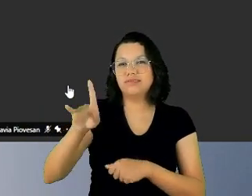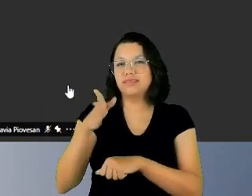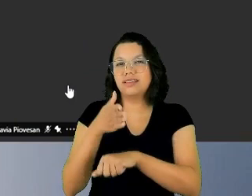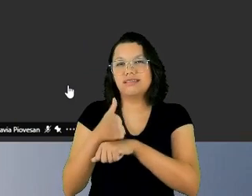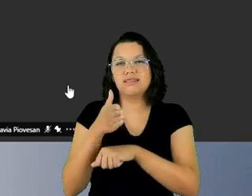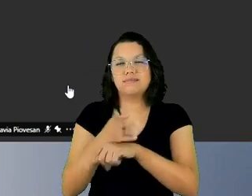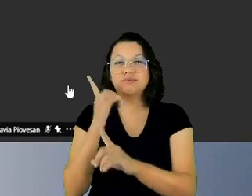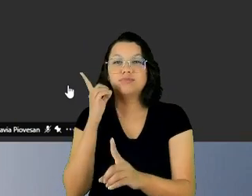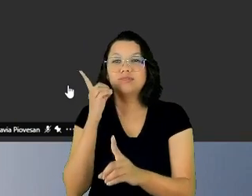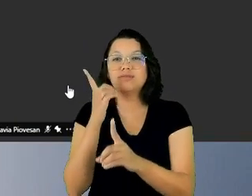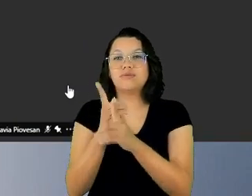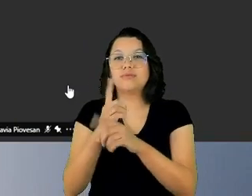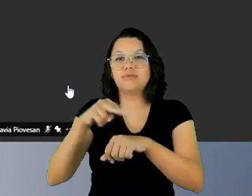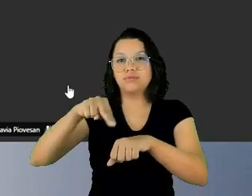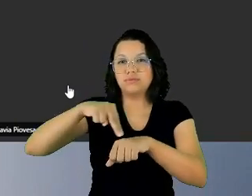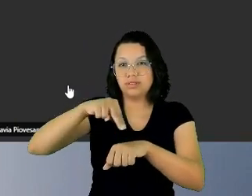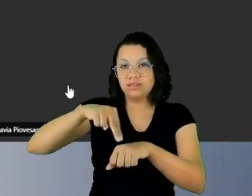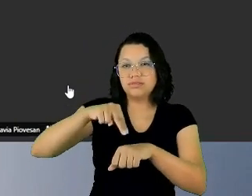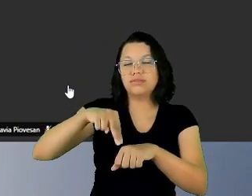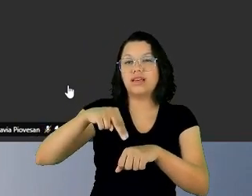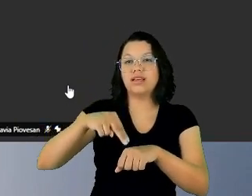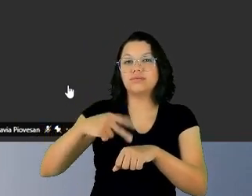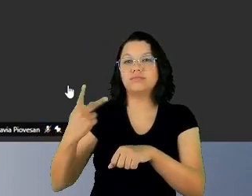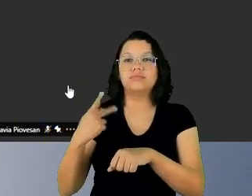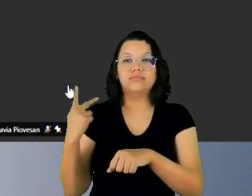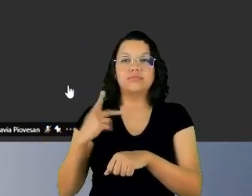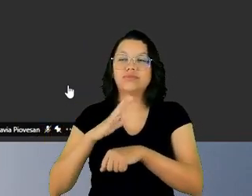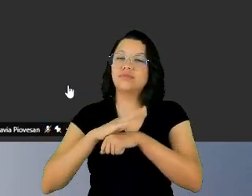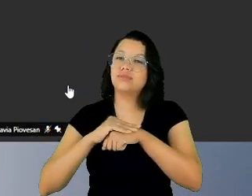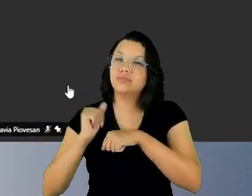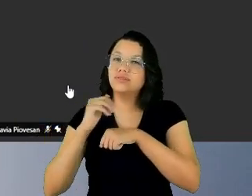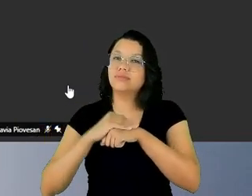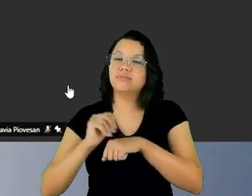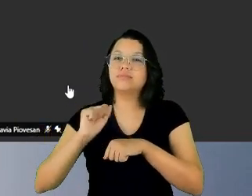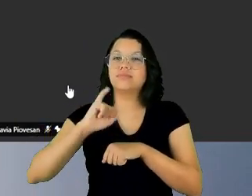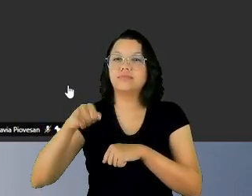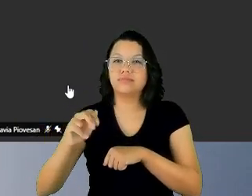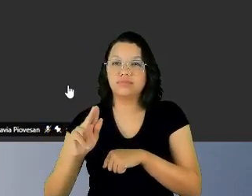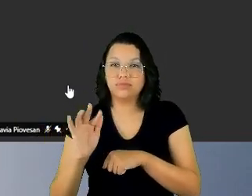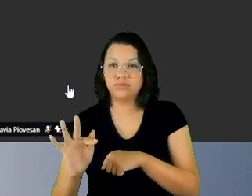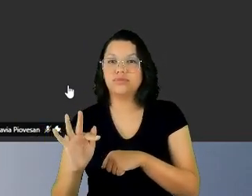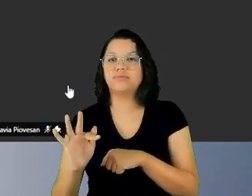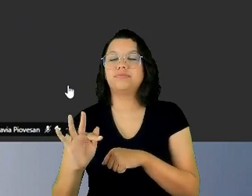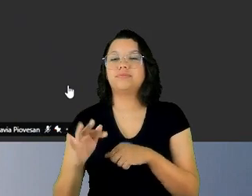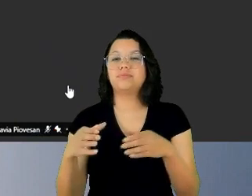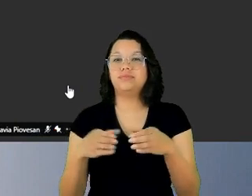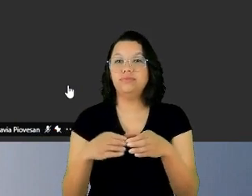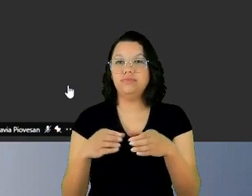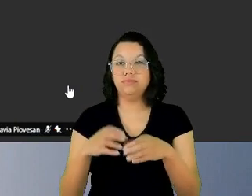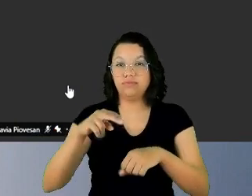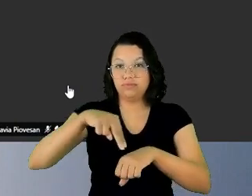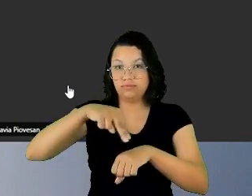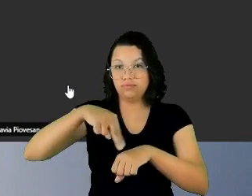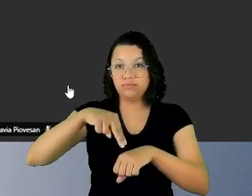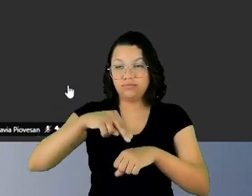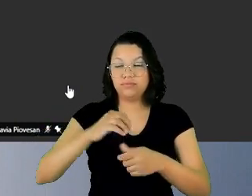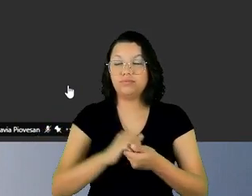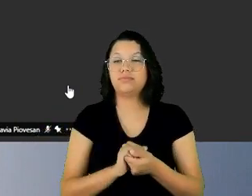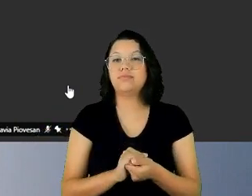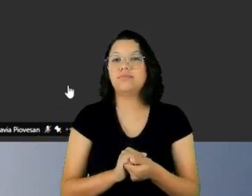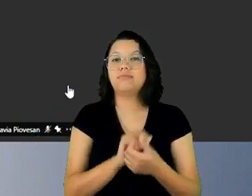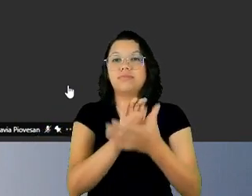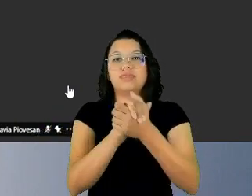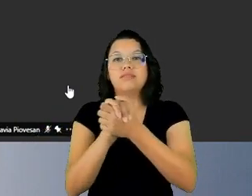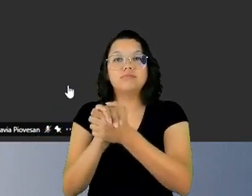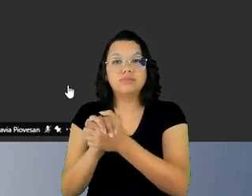querida AJUF, Associação Nacional. Eu cumprimento ainda todas as